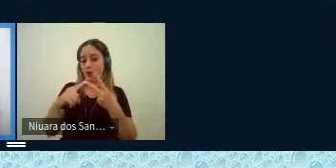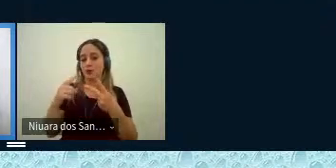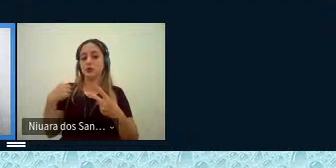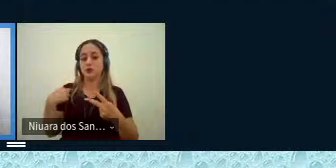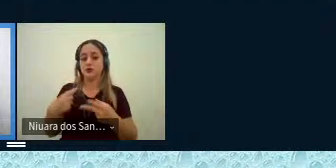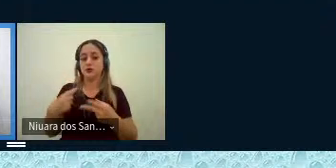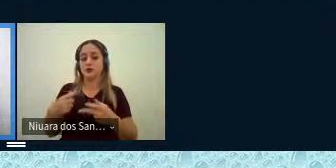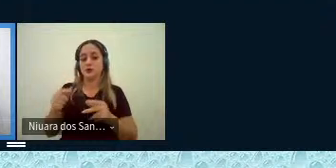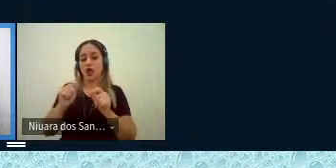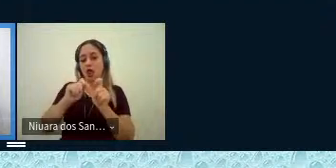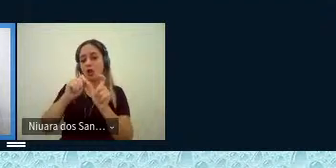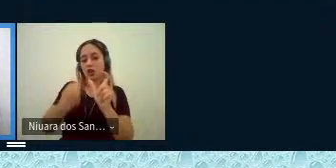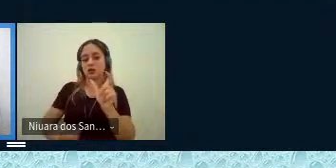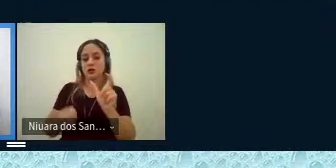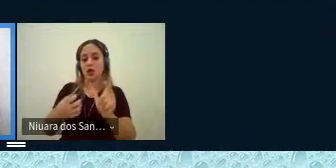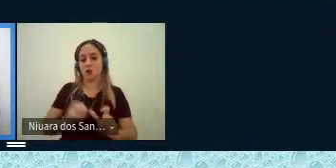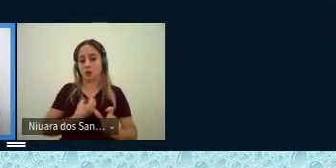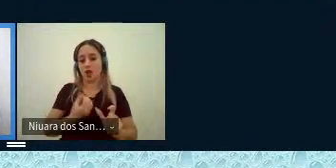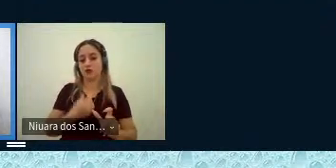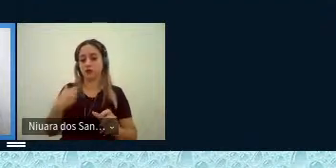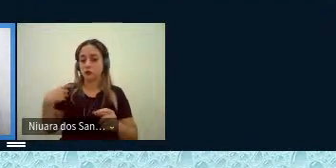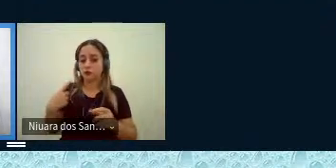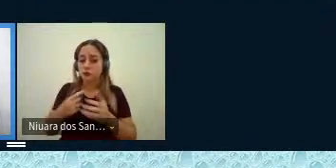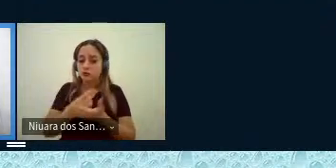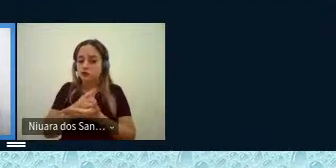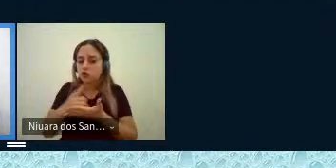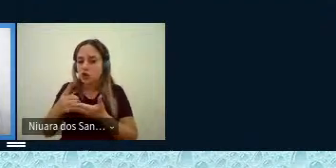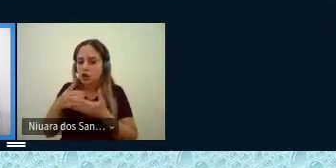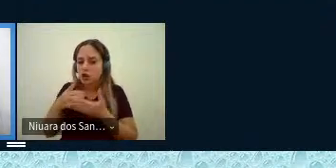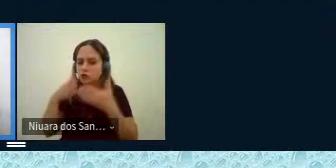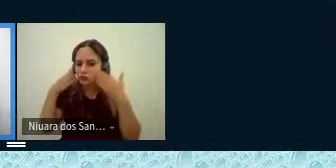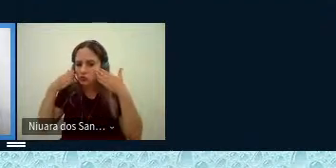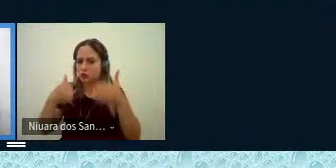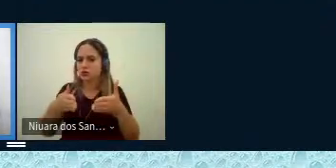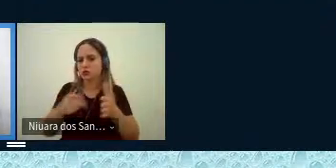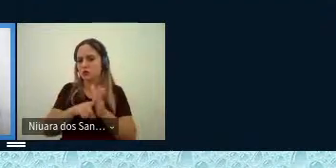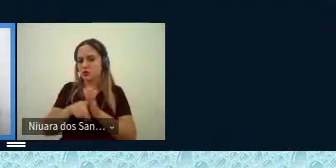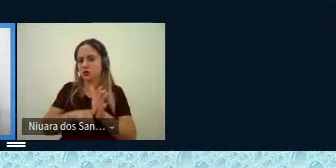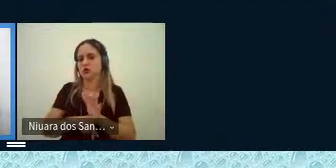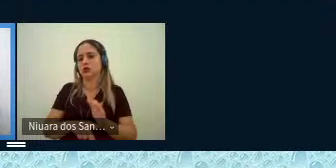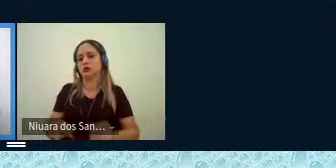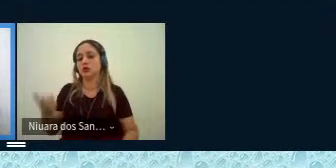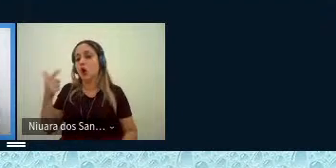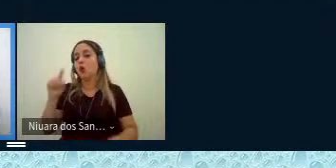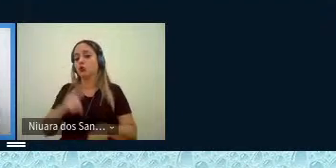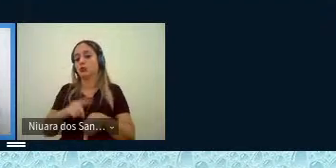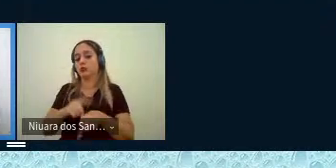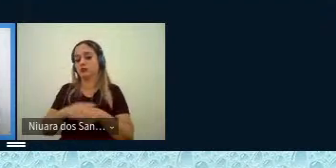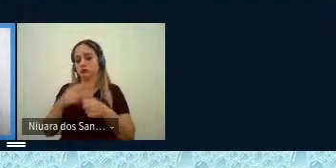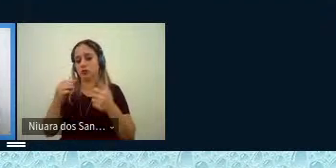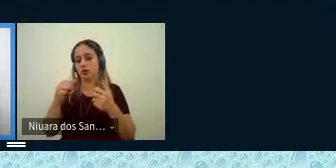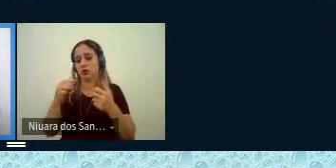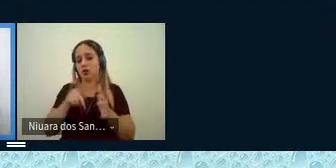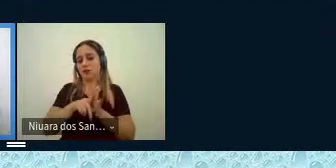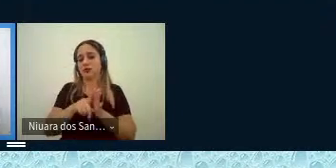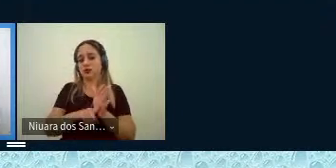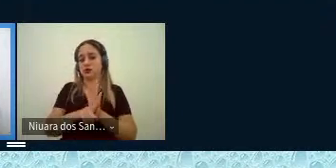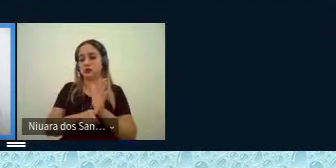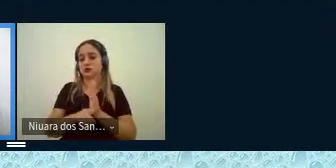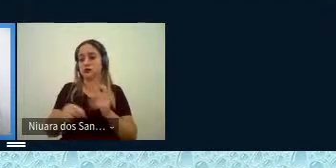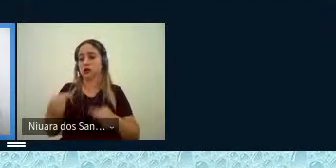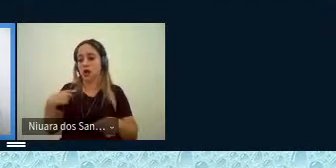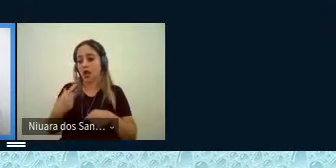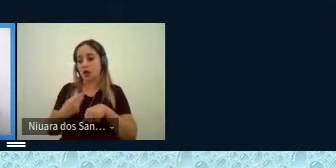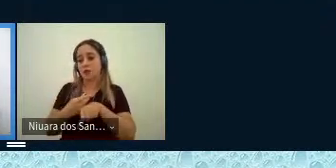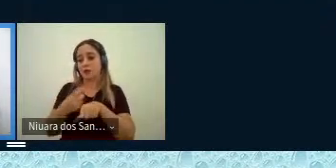glossário poético eu vou consultar dicionários mais específicos esse já era um outro momento da pesquisa e aí eu